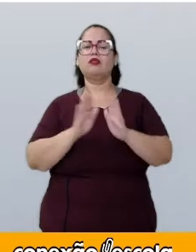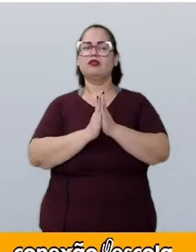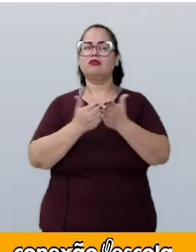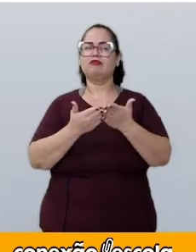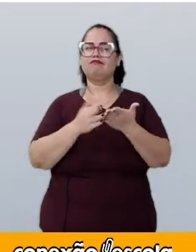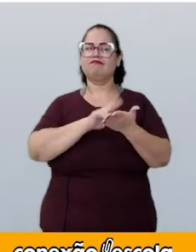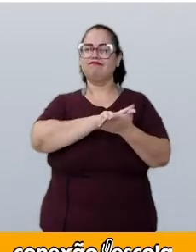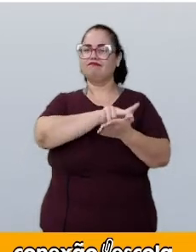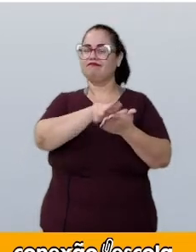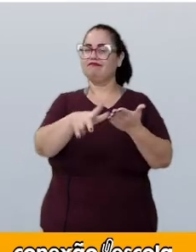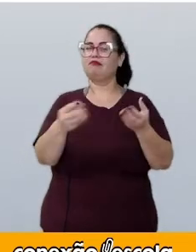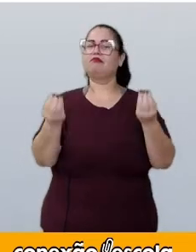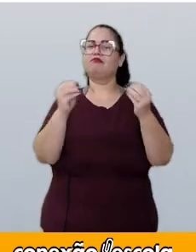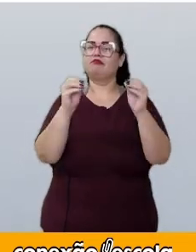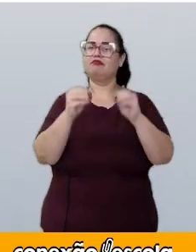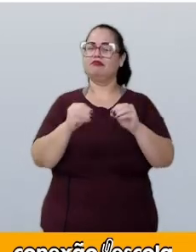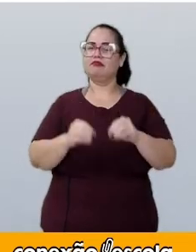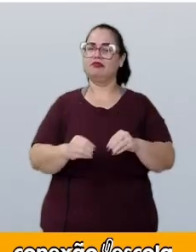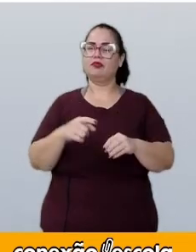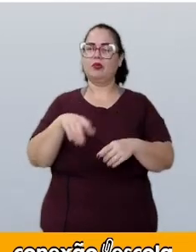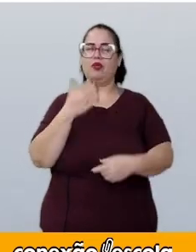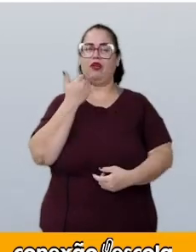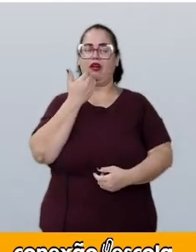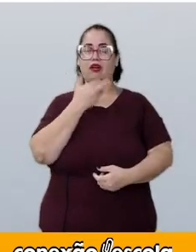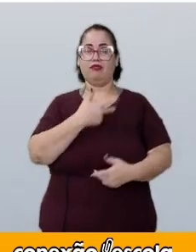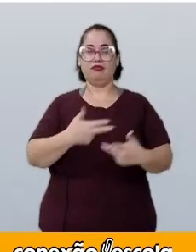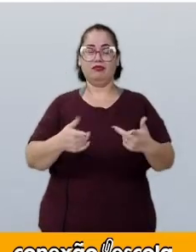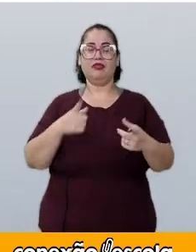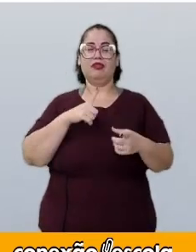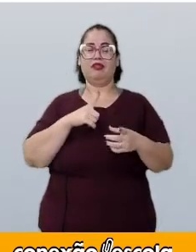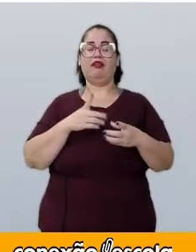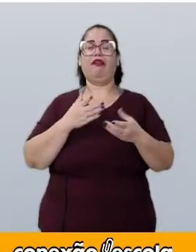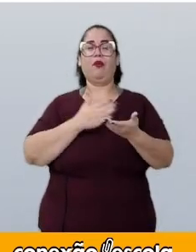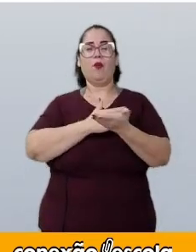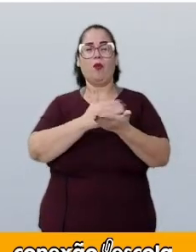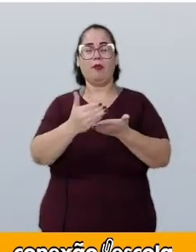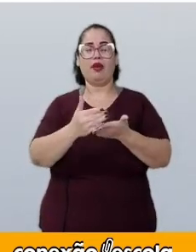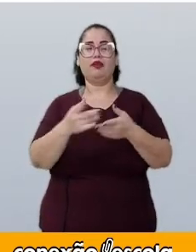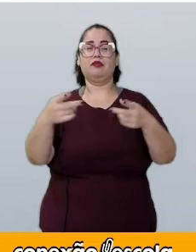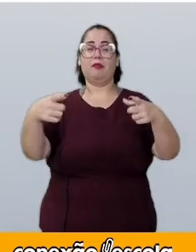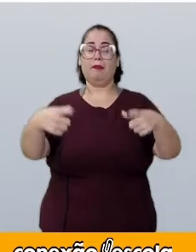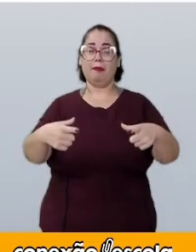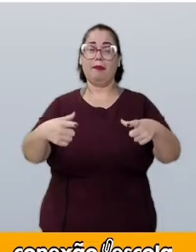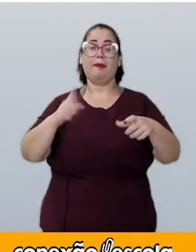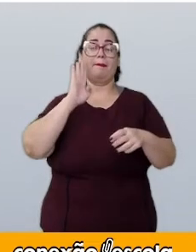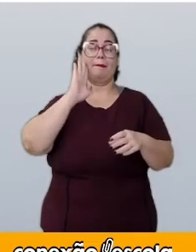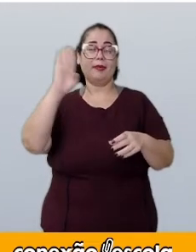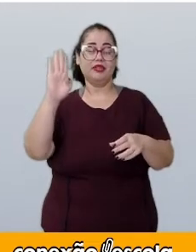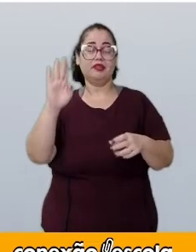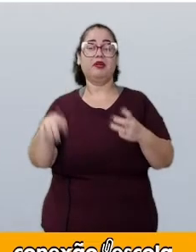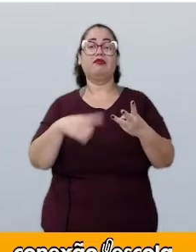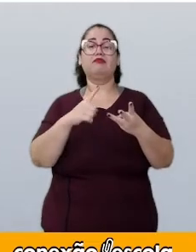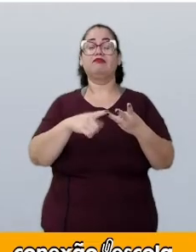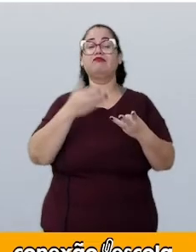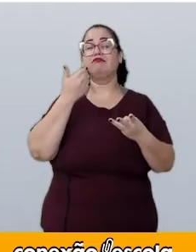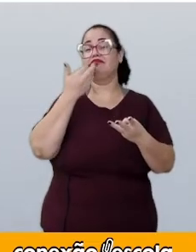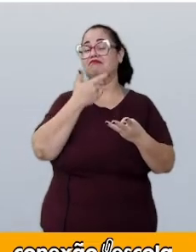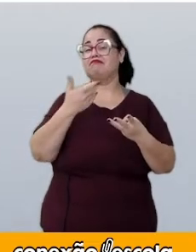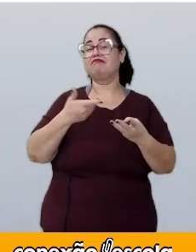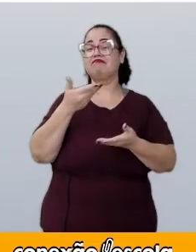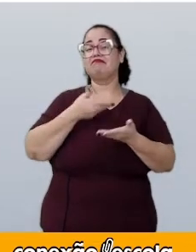poderiam ser montados para uma refeição com uma entrada, um prato principal e uma